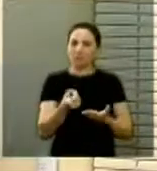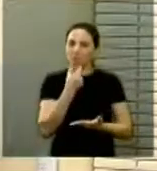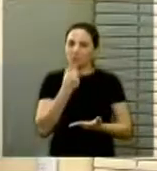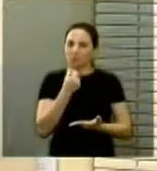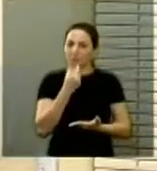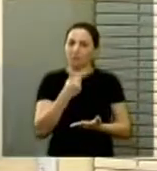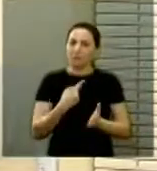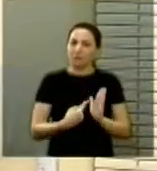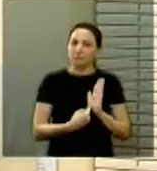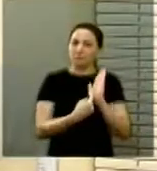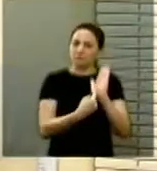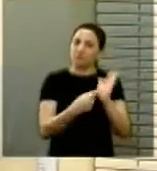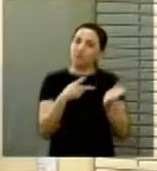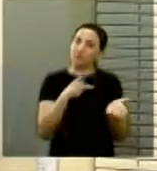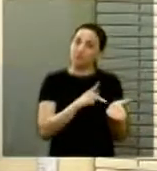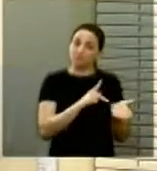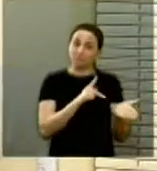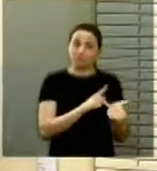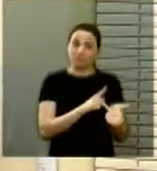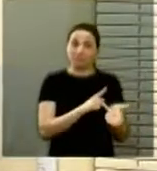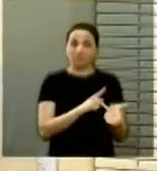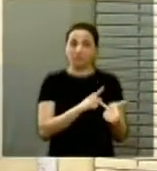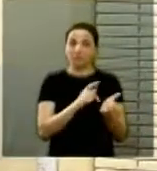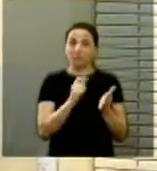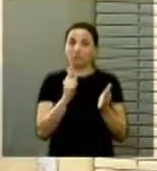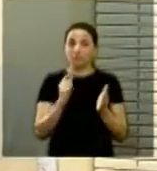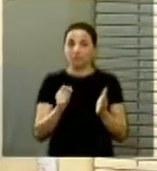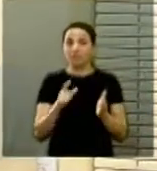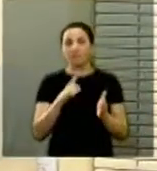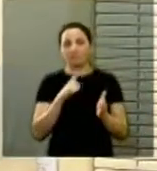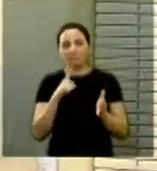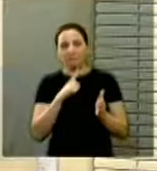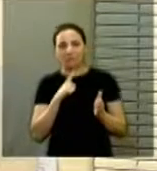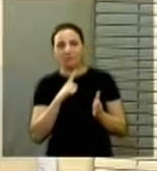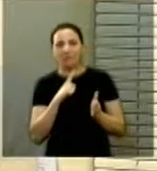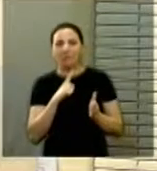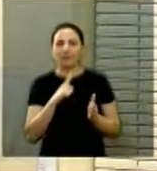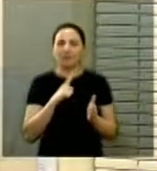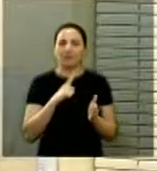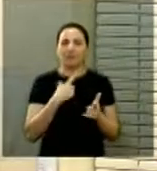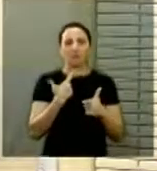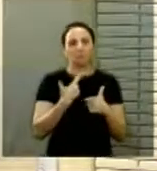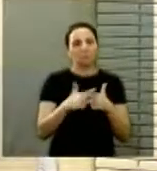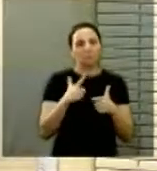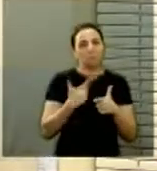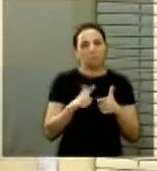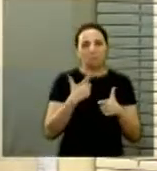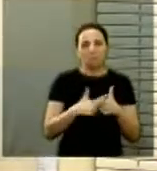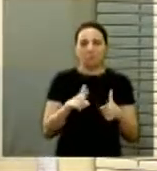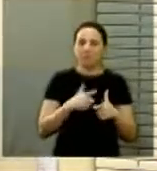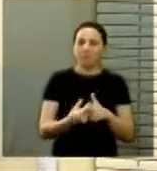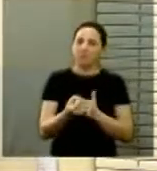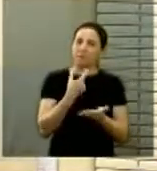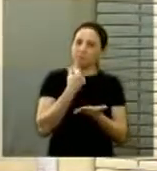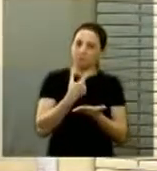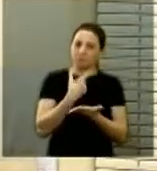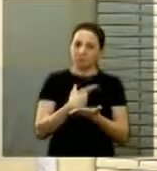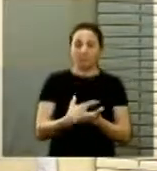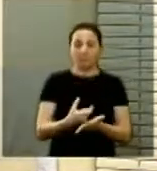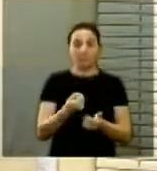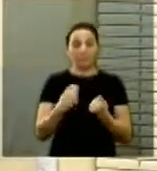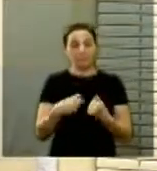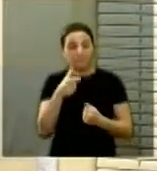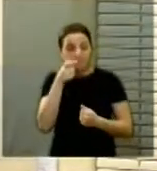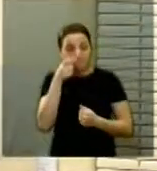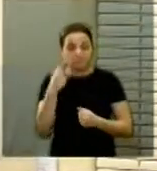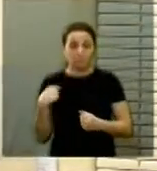e se constatar mesmo que pode ter sido comprometido. Enfim, a denúncia chegou hoje, eu acho que exige atenção da